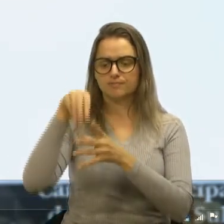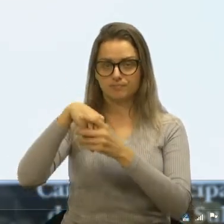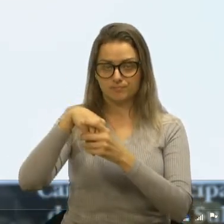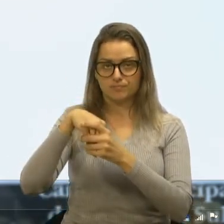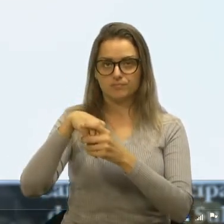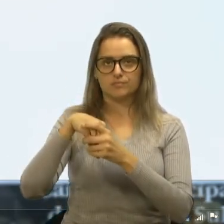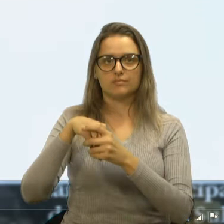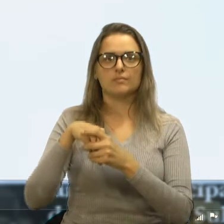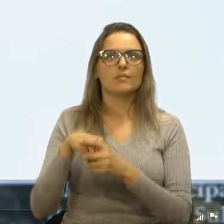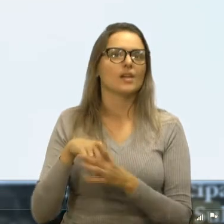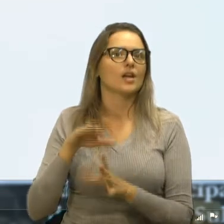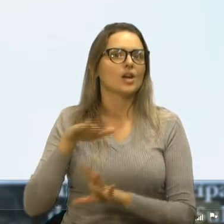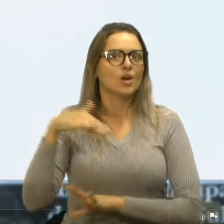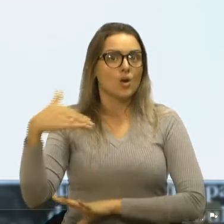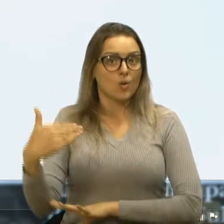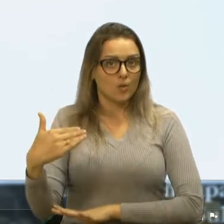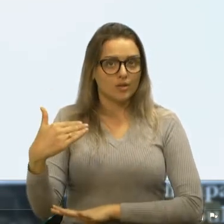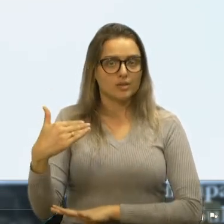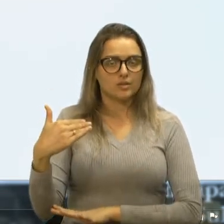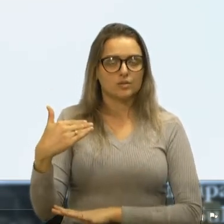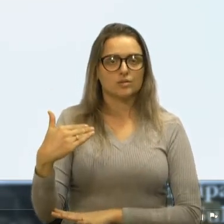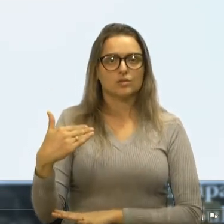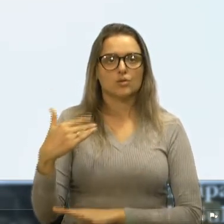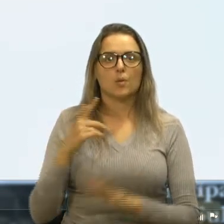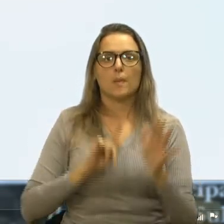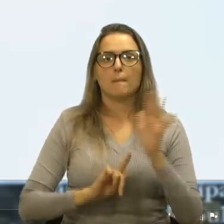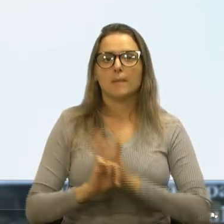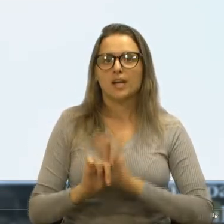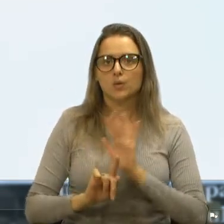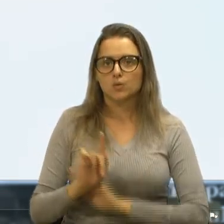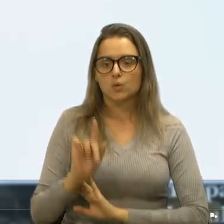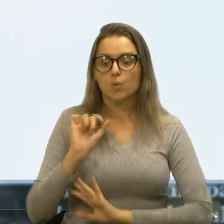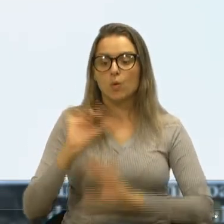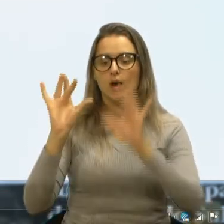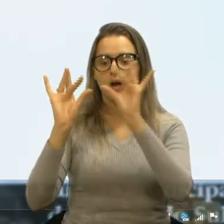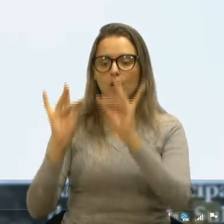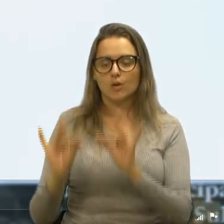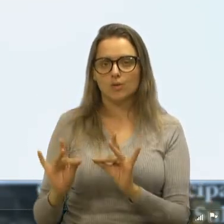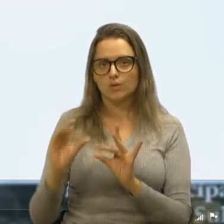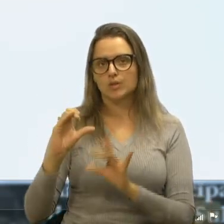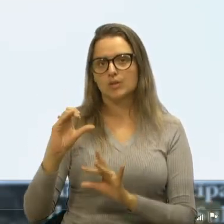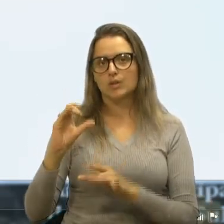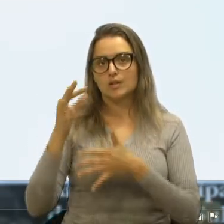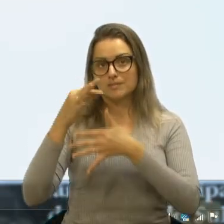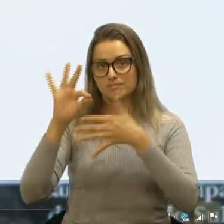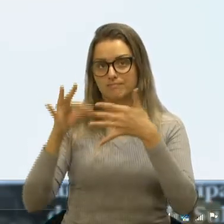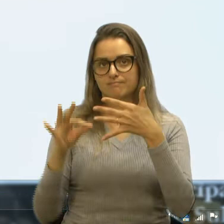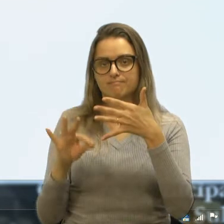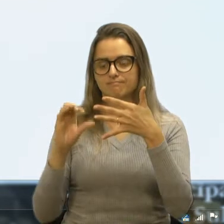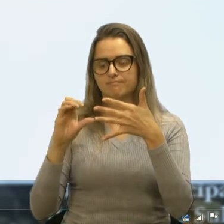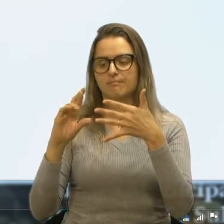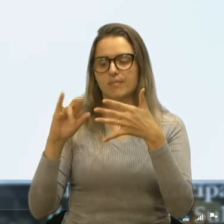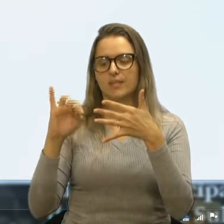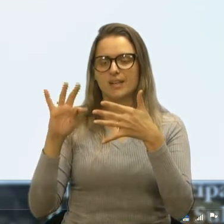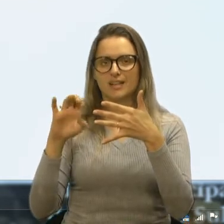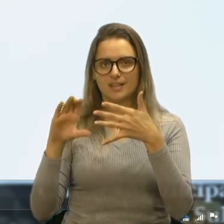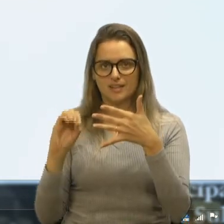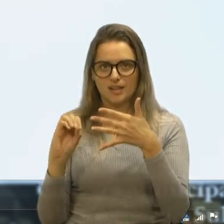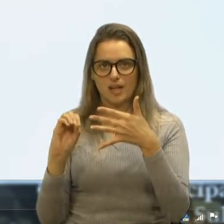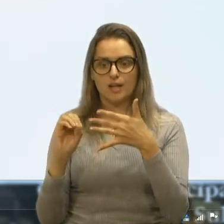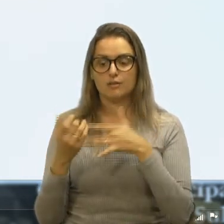quanto se questionou os critérios que foram adotados, que no primeiro momento o município